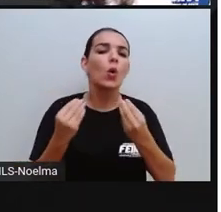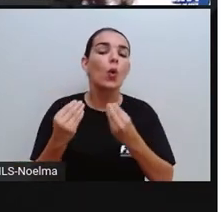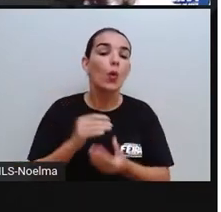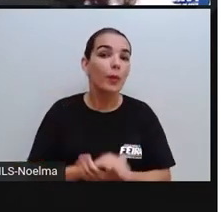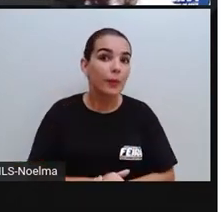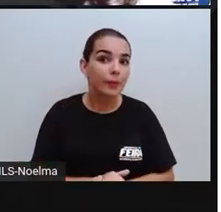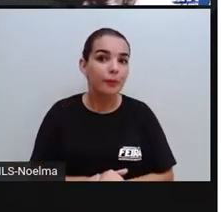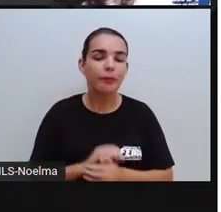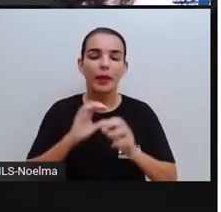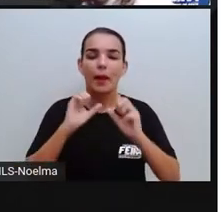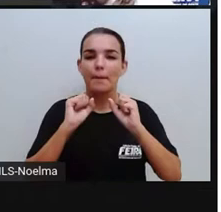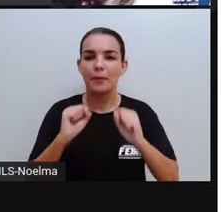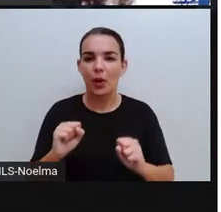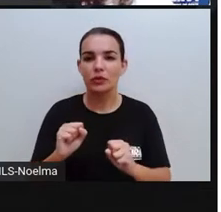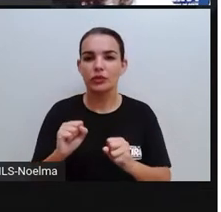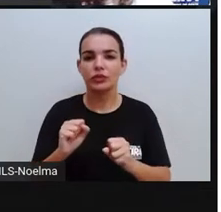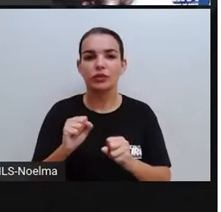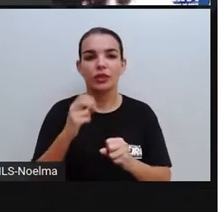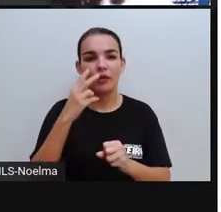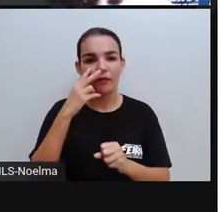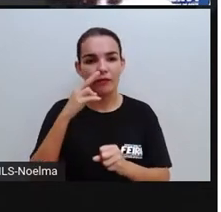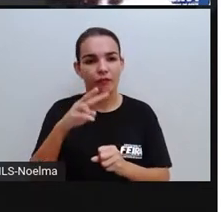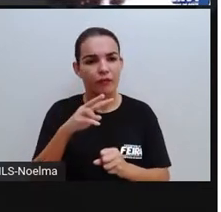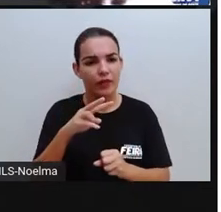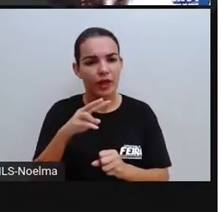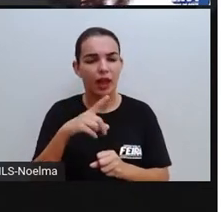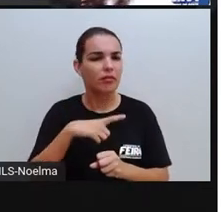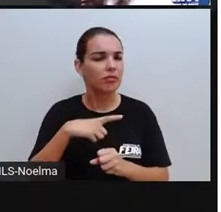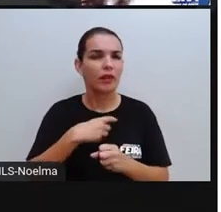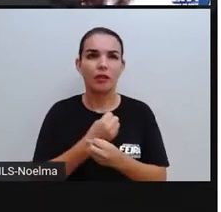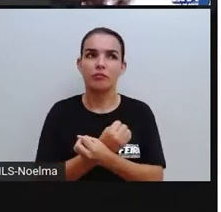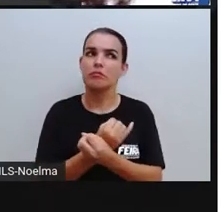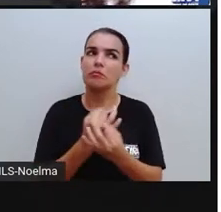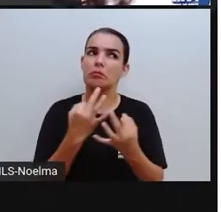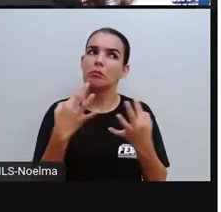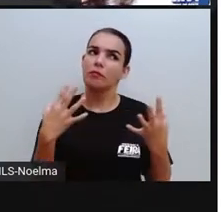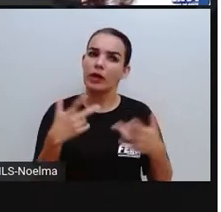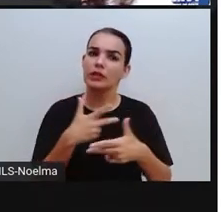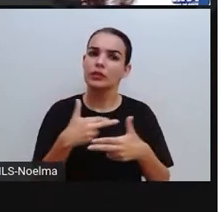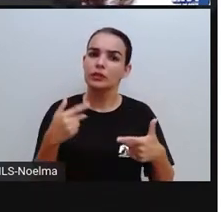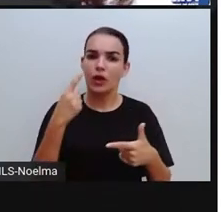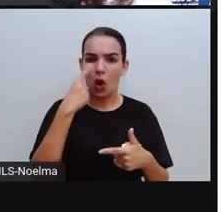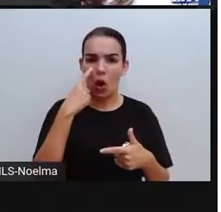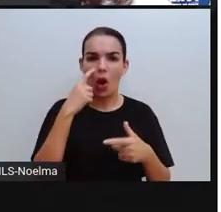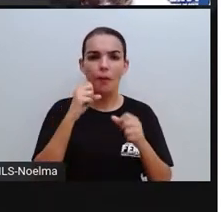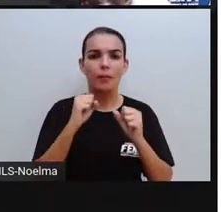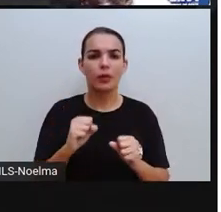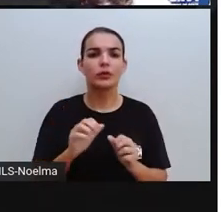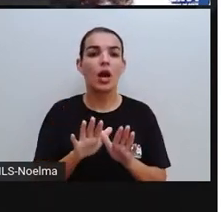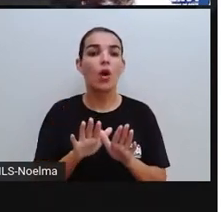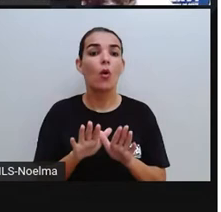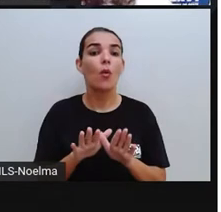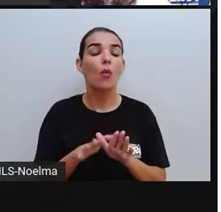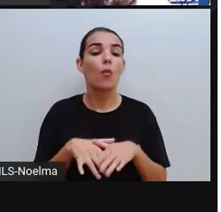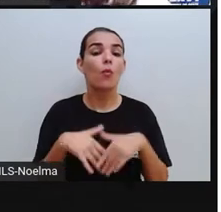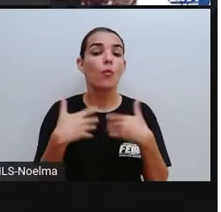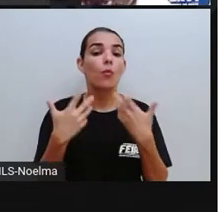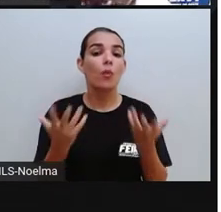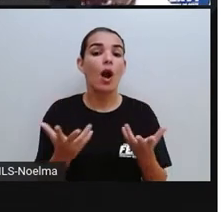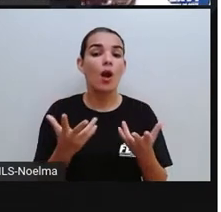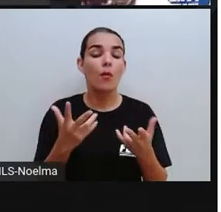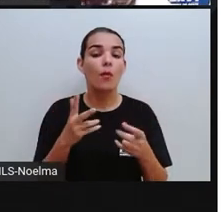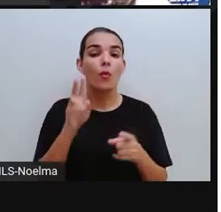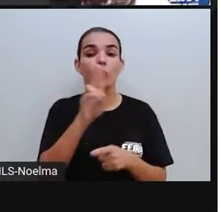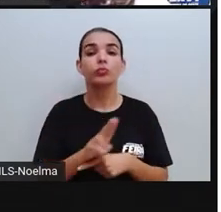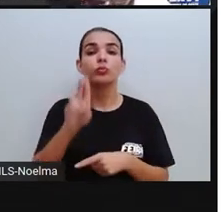a gente pode conseguir notícia pela internet? Bom, a gente tem vários recursos aí. Olha lá. Ele pergunta, né? As ferramentas